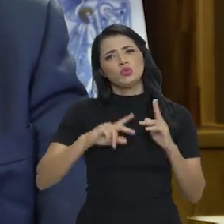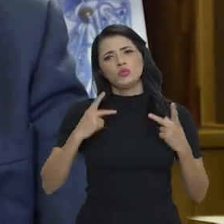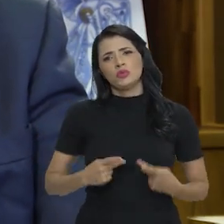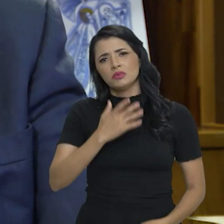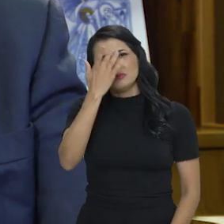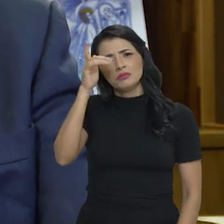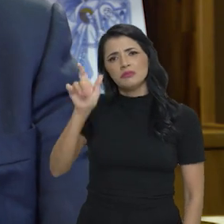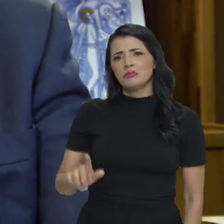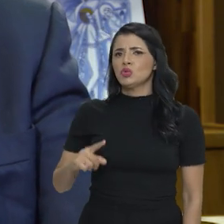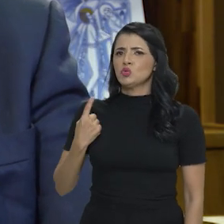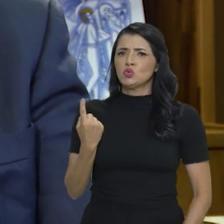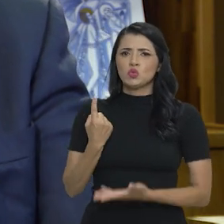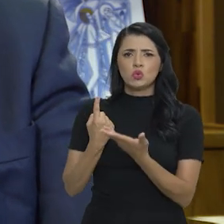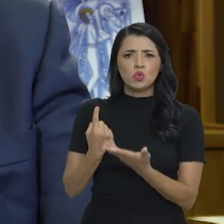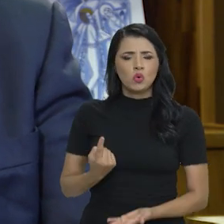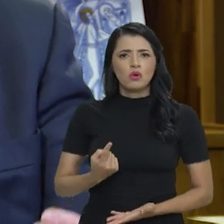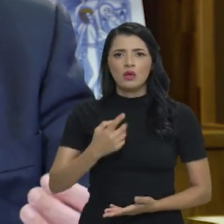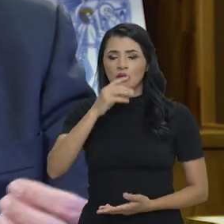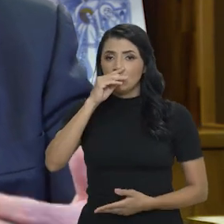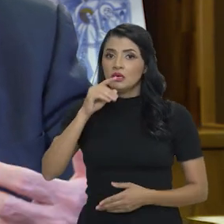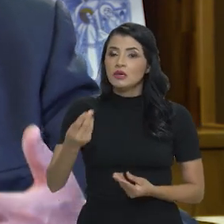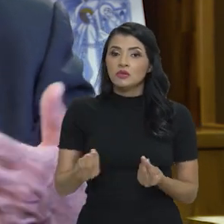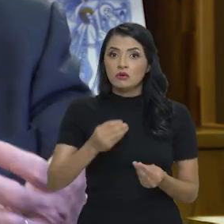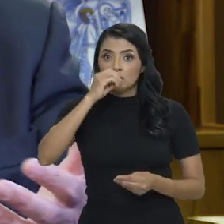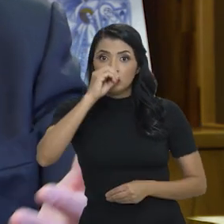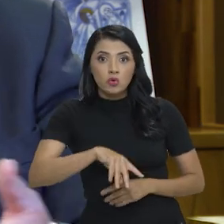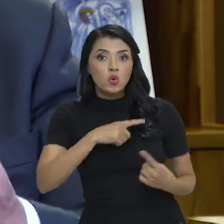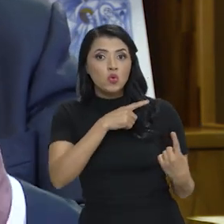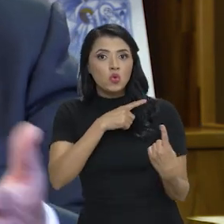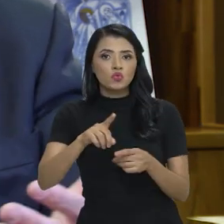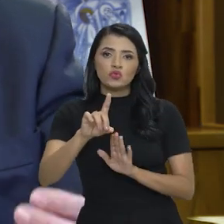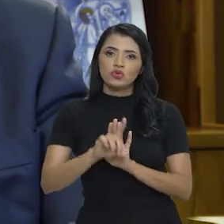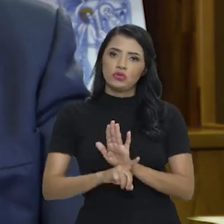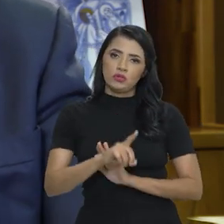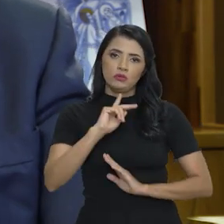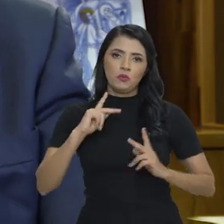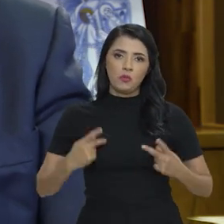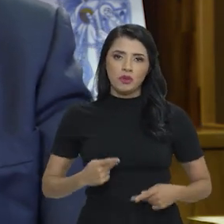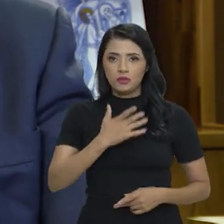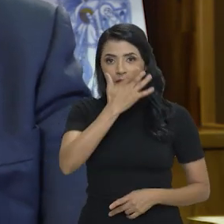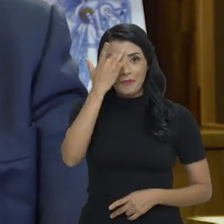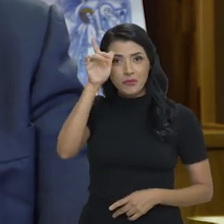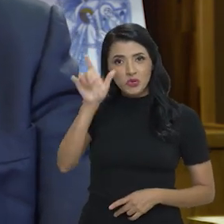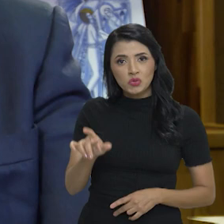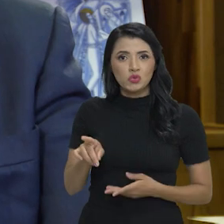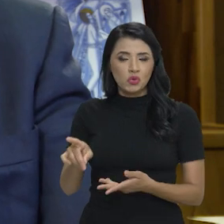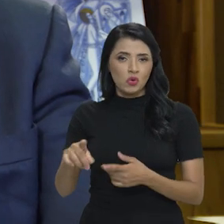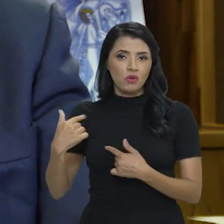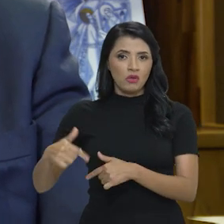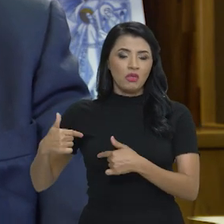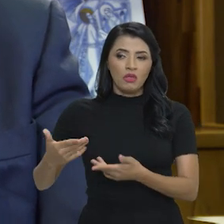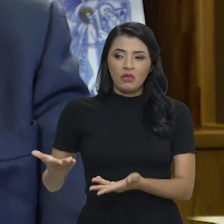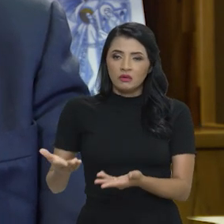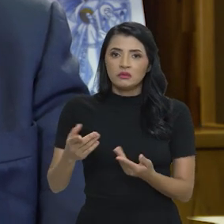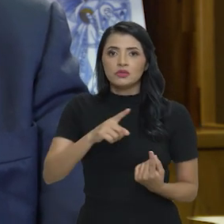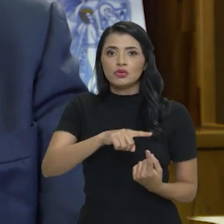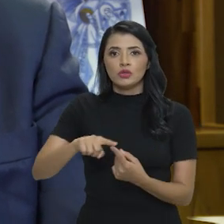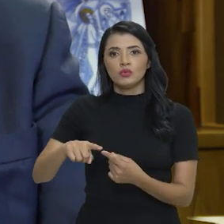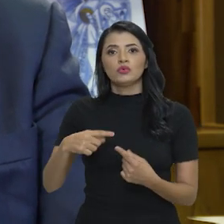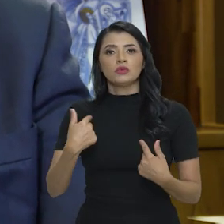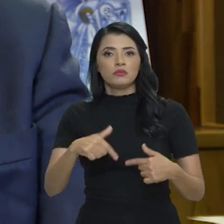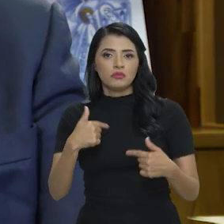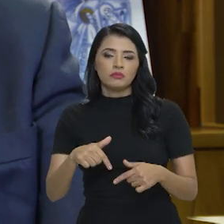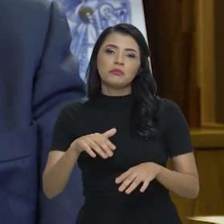direito humano da pessoa. Isso é uma agressão ao direito humano das pessoas que estão envolvidas em um processo como esse. Por isso, o